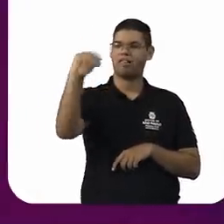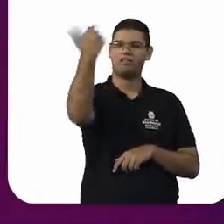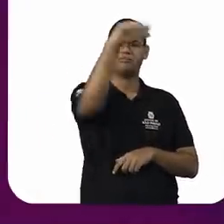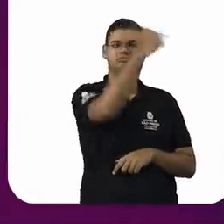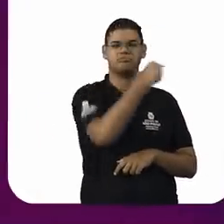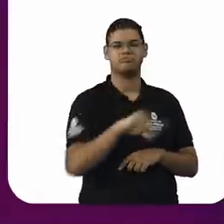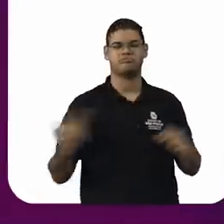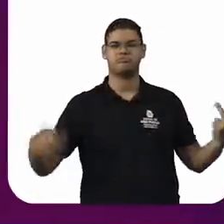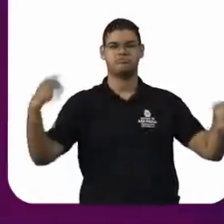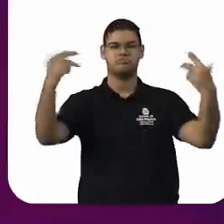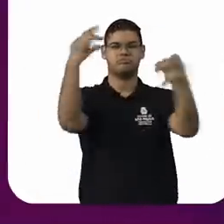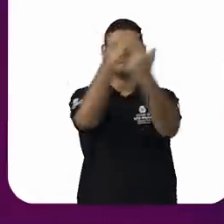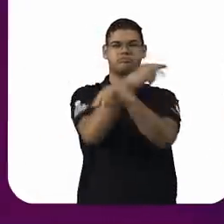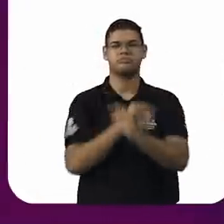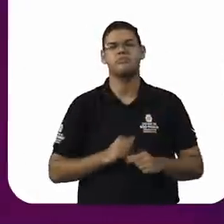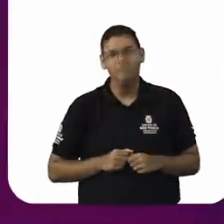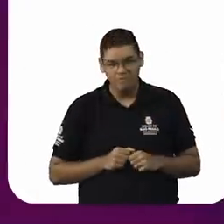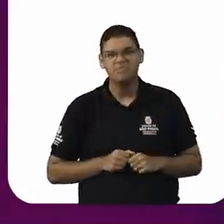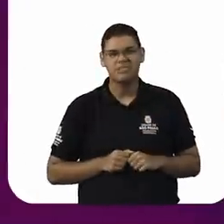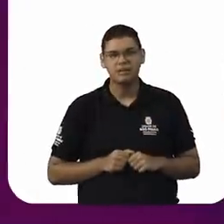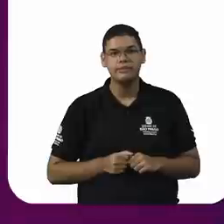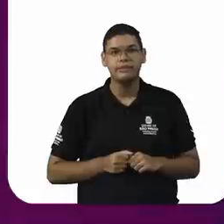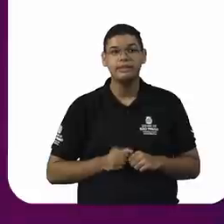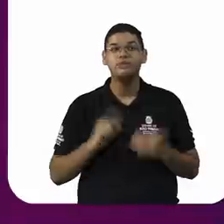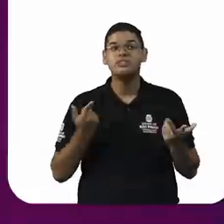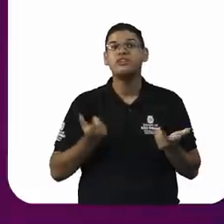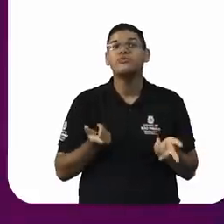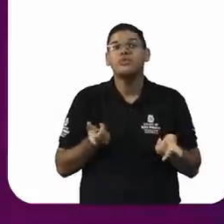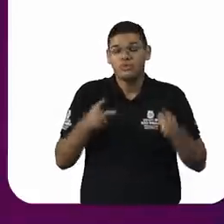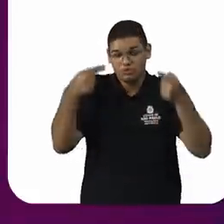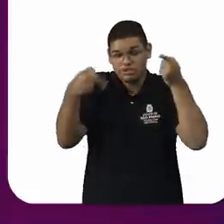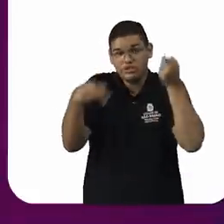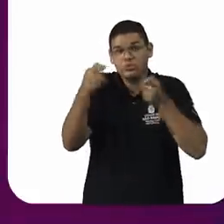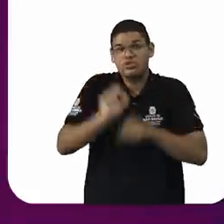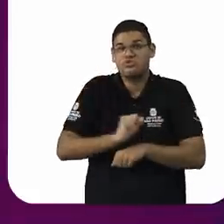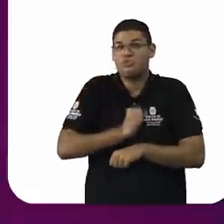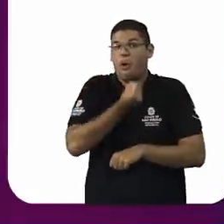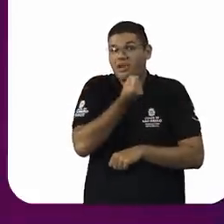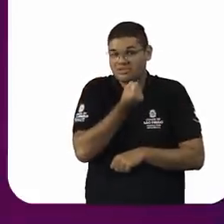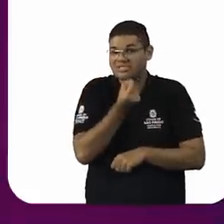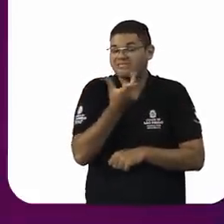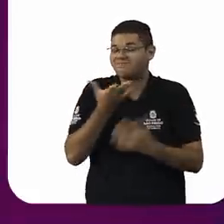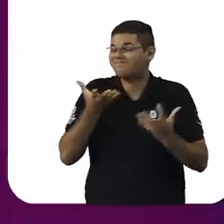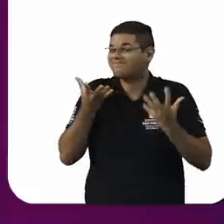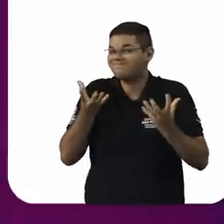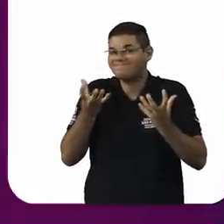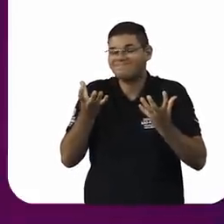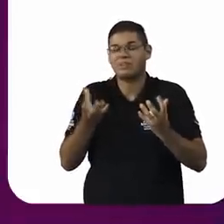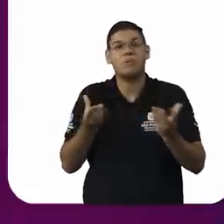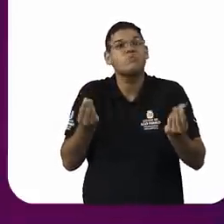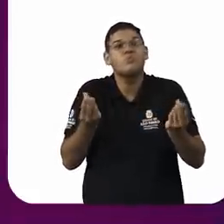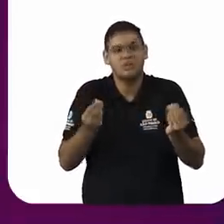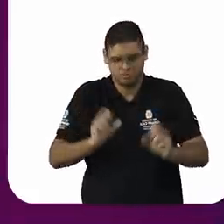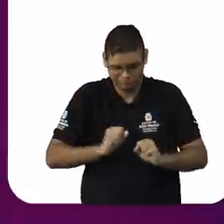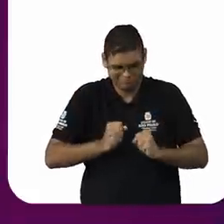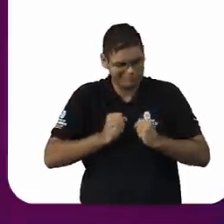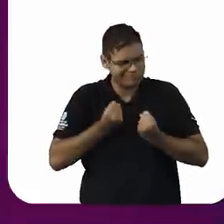ódio, isso é um fenômeno gravíssimo, que é uma das formas pelas quais a violência